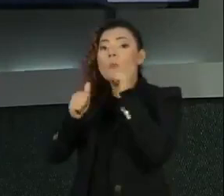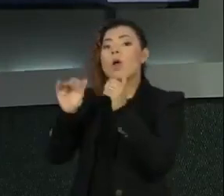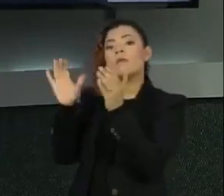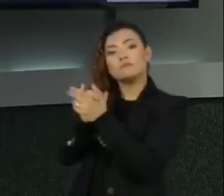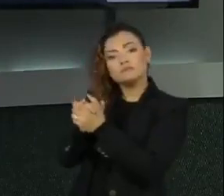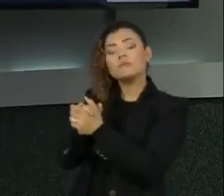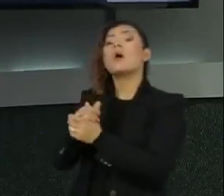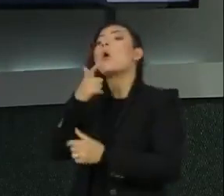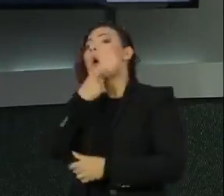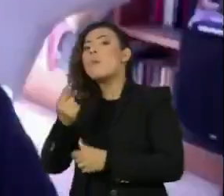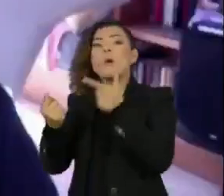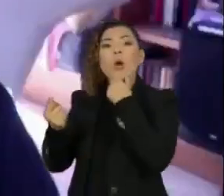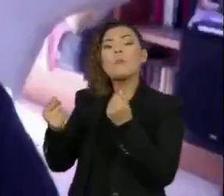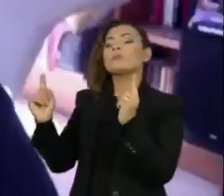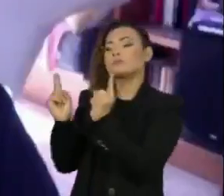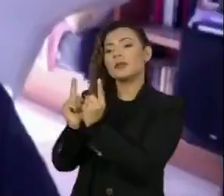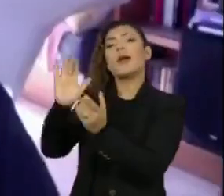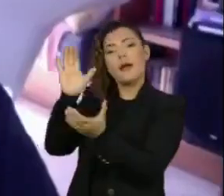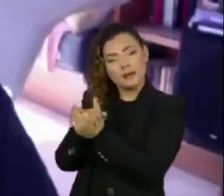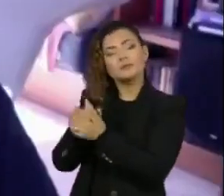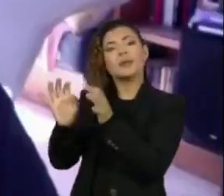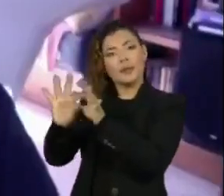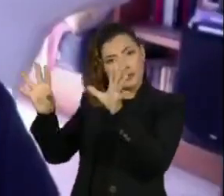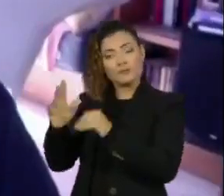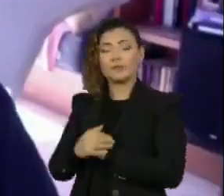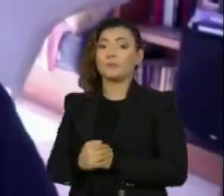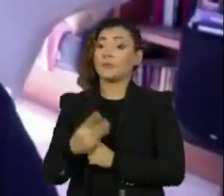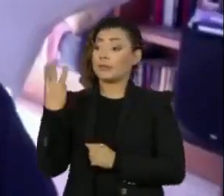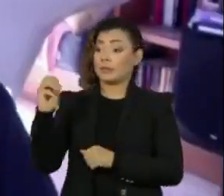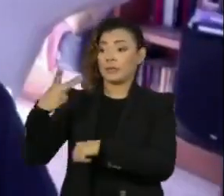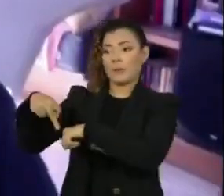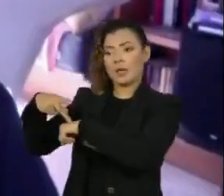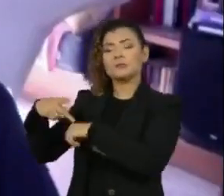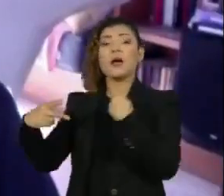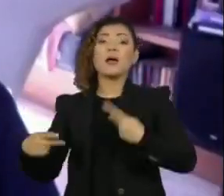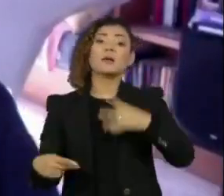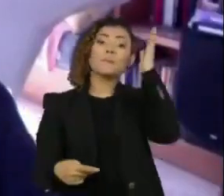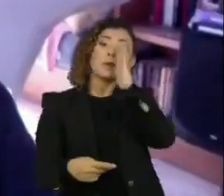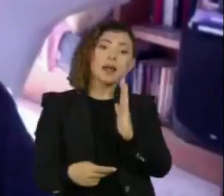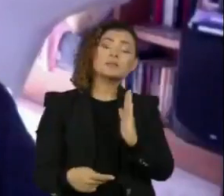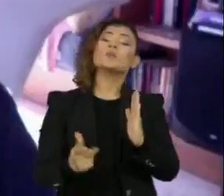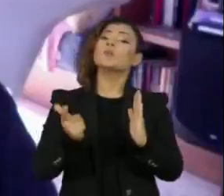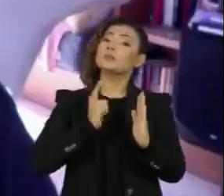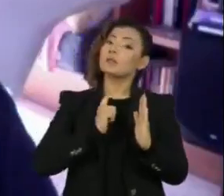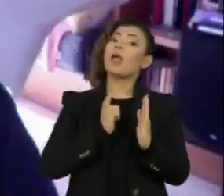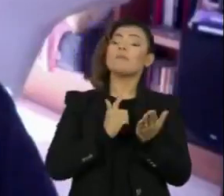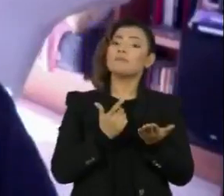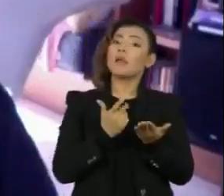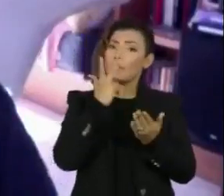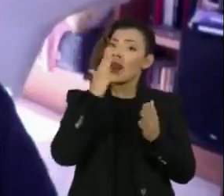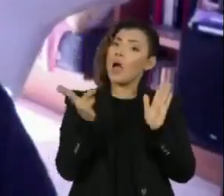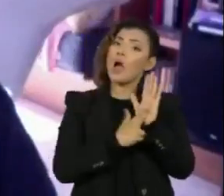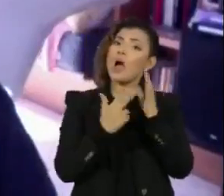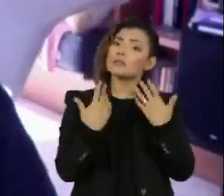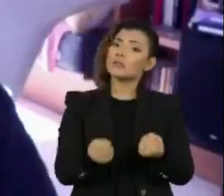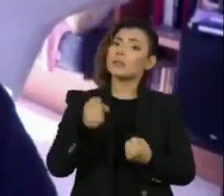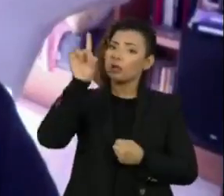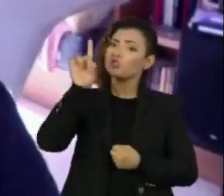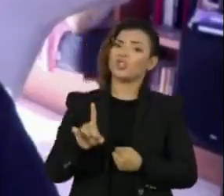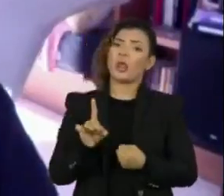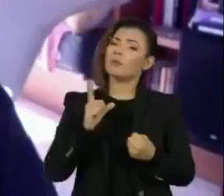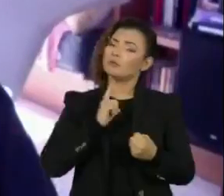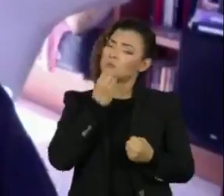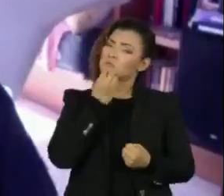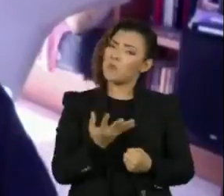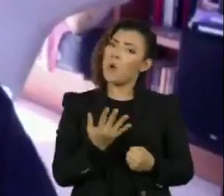pessoas do mesmo sexo. Aqui no Brasil, a gente tem um cenário que é muito privilegiado do ponto de vista do reconhecimento dos direitos.